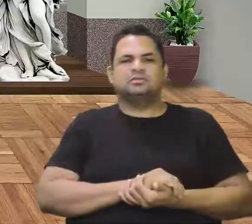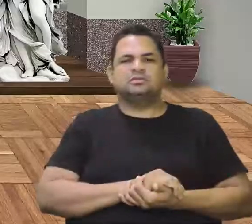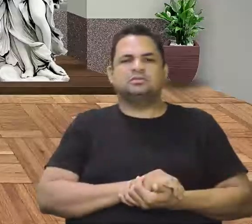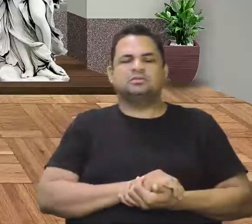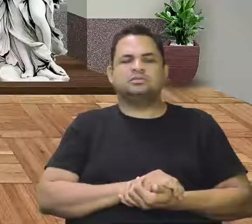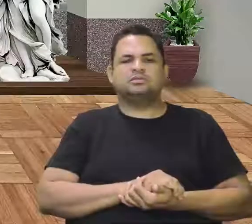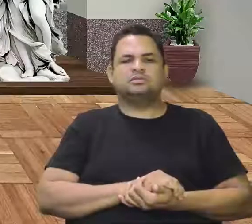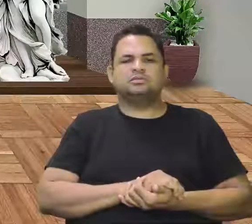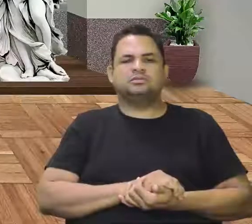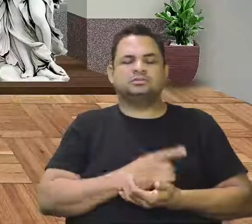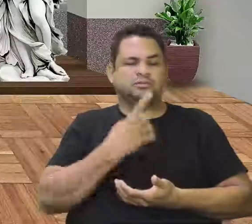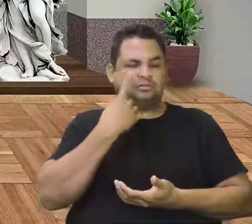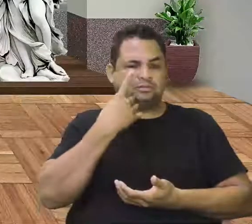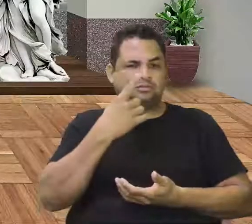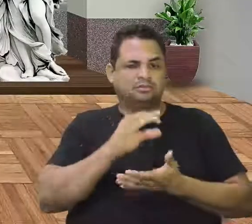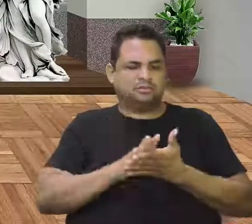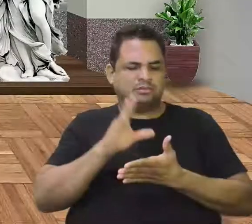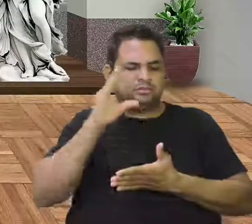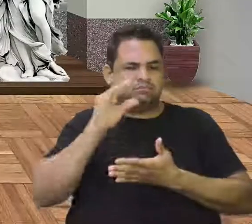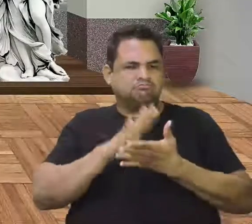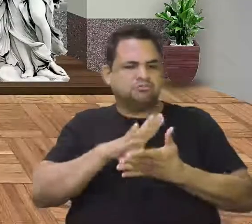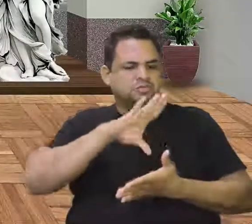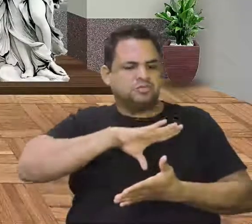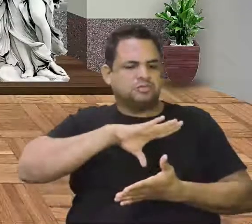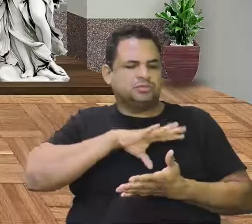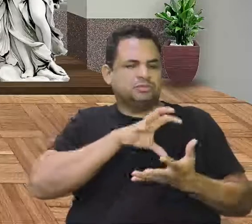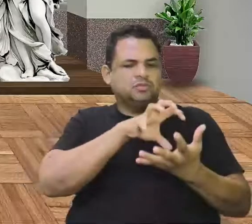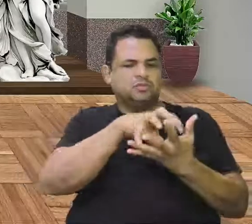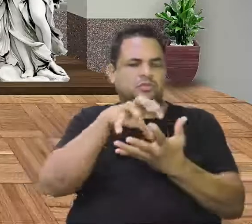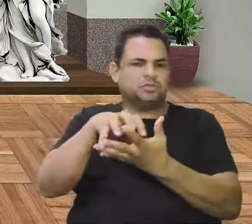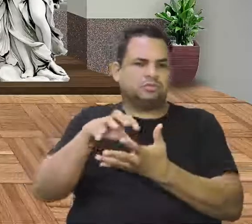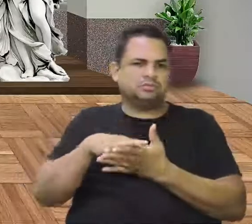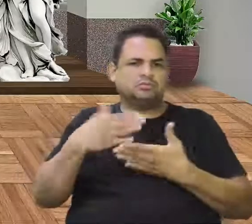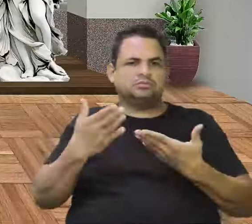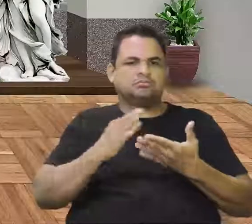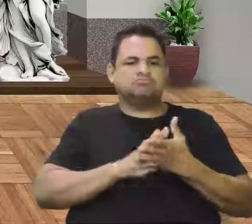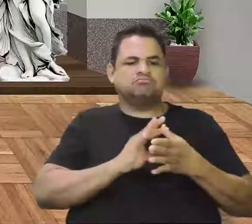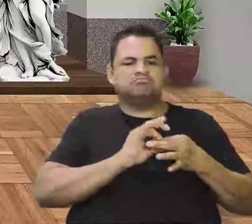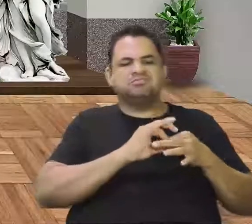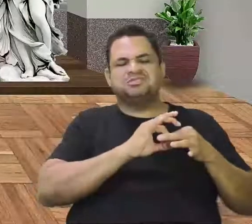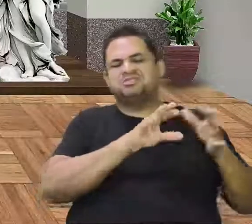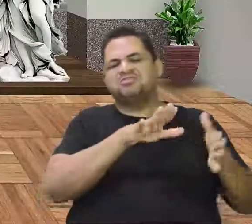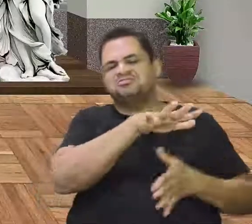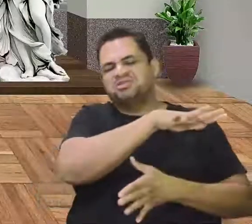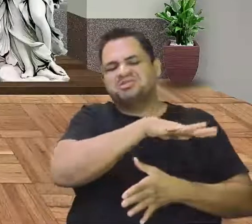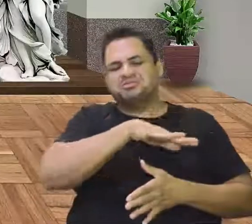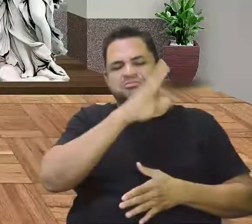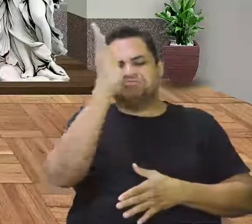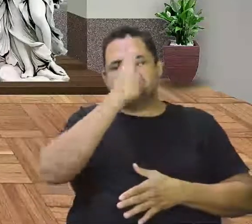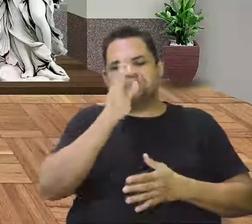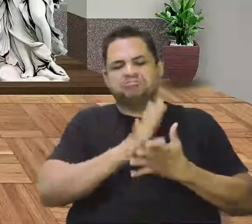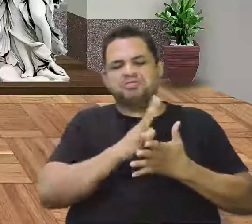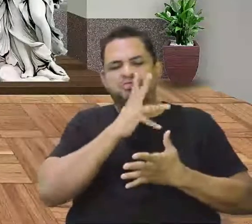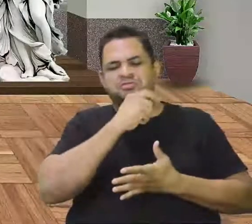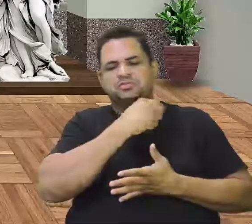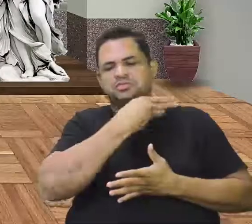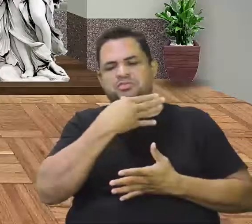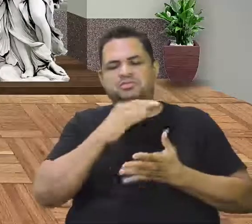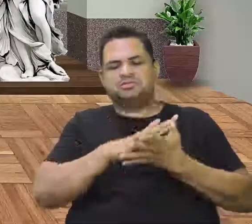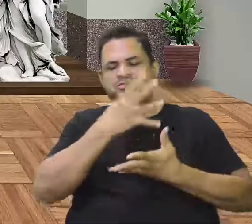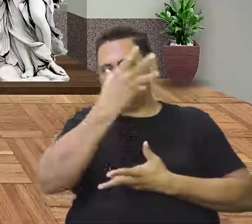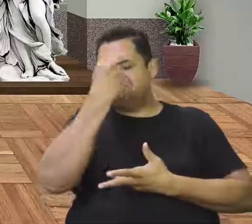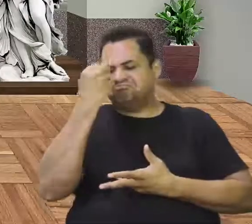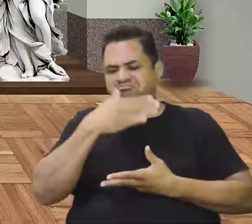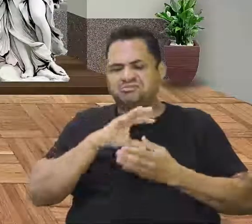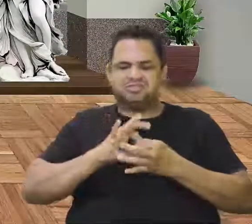Interessante nós olharmos que os portugueses não vão colonizar o Brasil. O Brasil vai ficar há 30 anos esquecido ali.